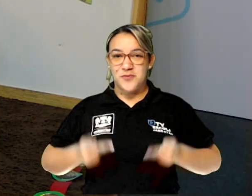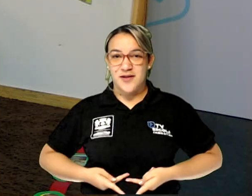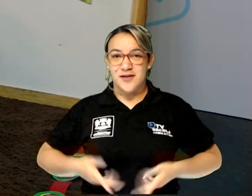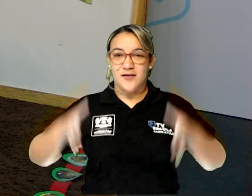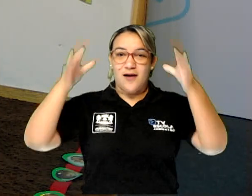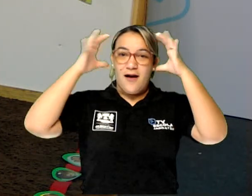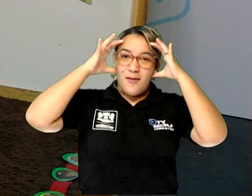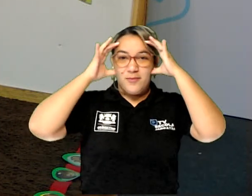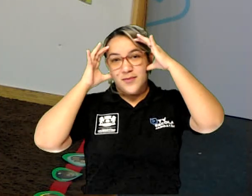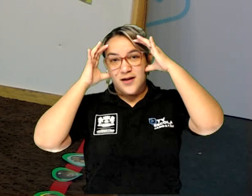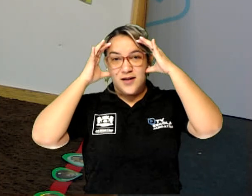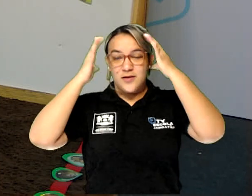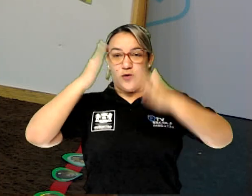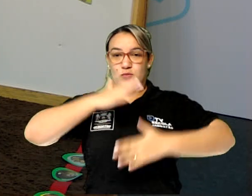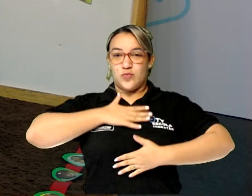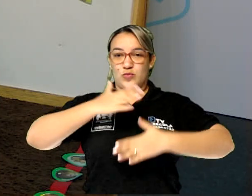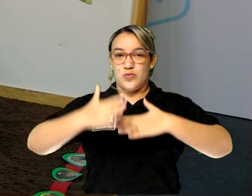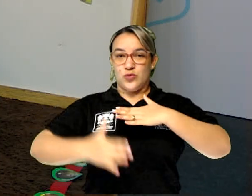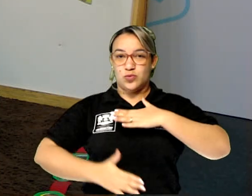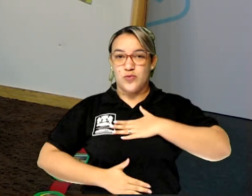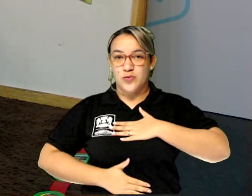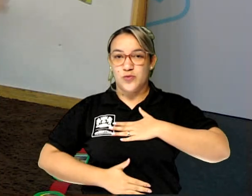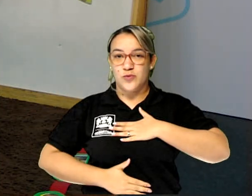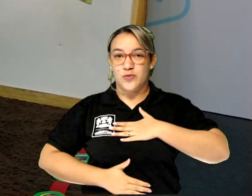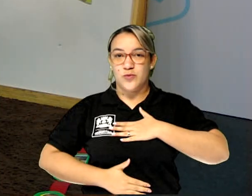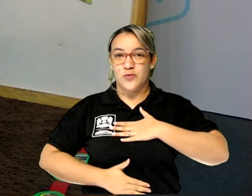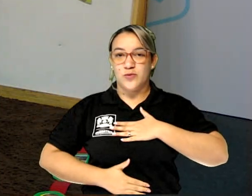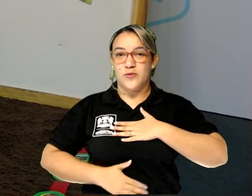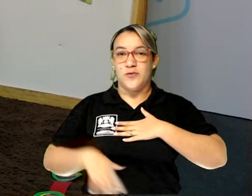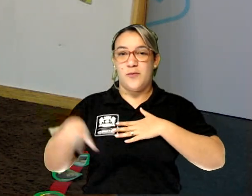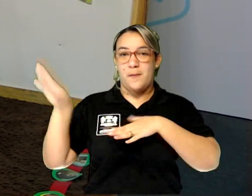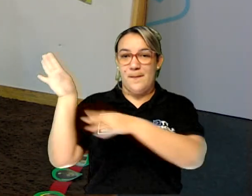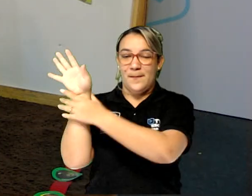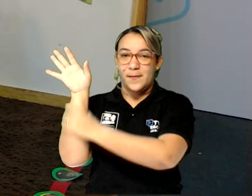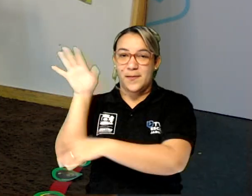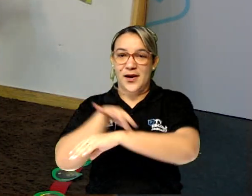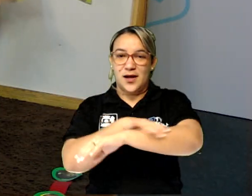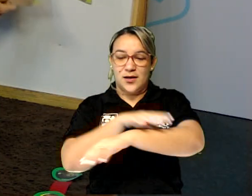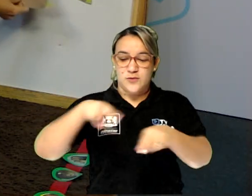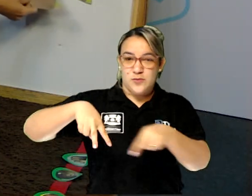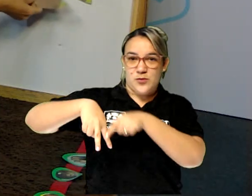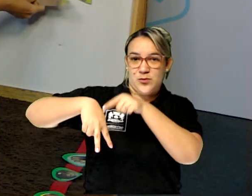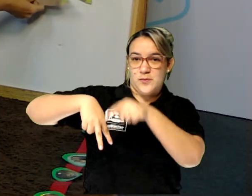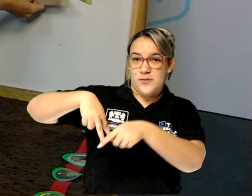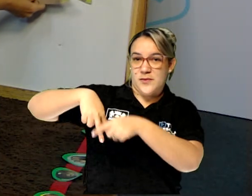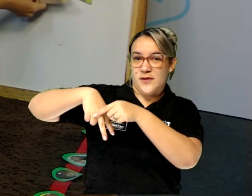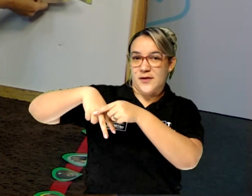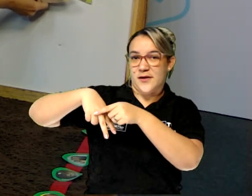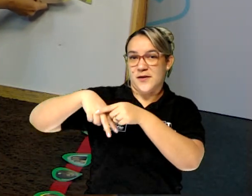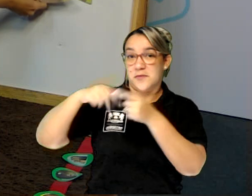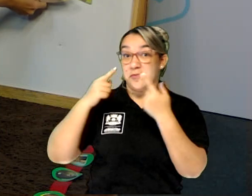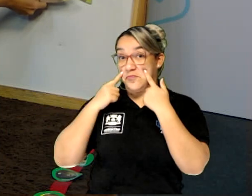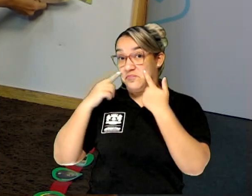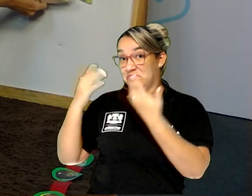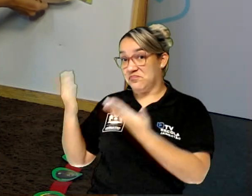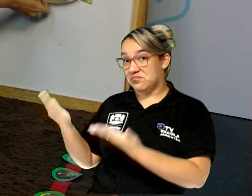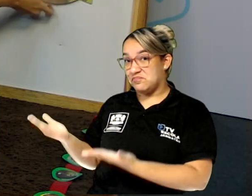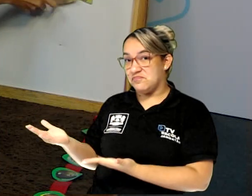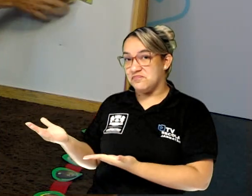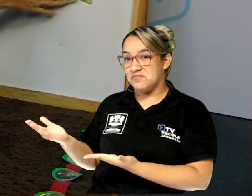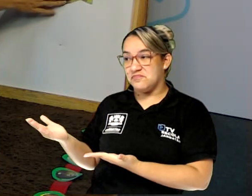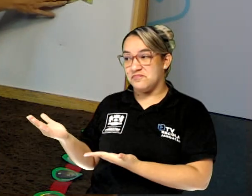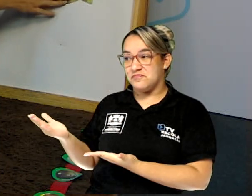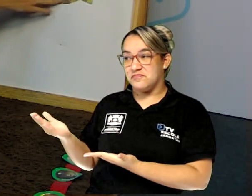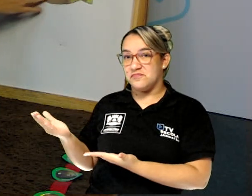Cabeça, tronco e membros. Os braços e as pernas. Olha aqui o nosso grúfalo, o corpinho